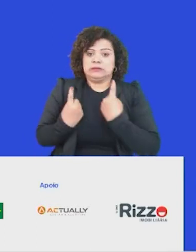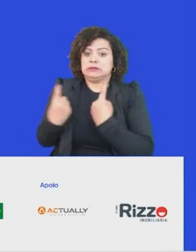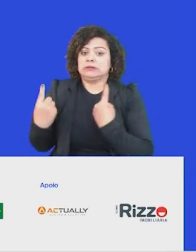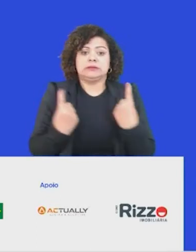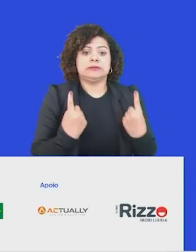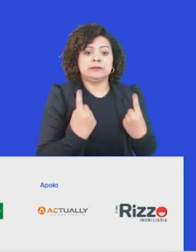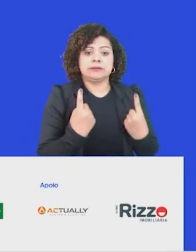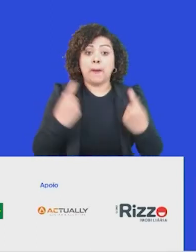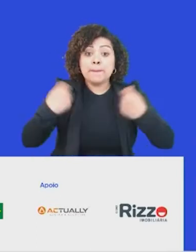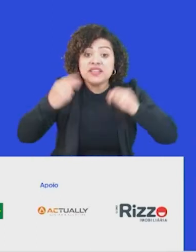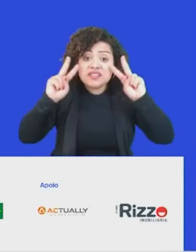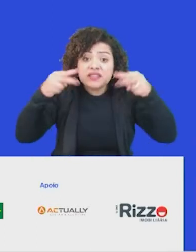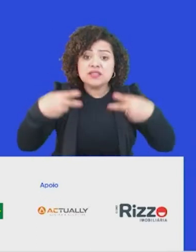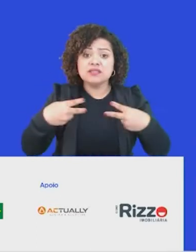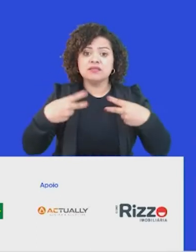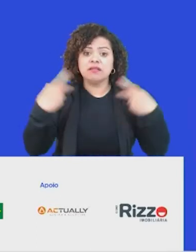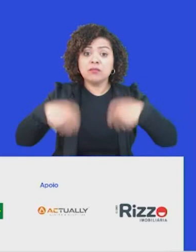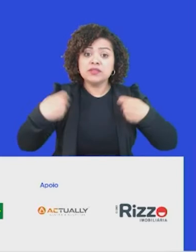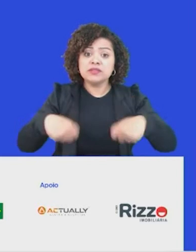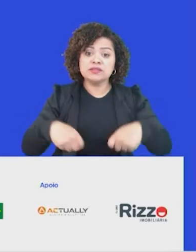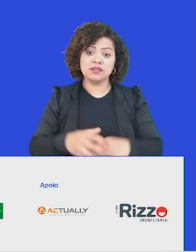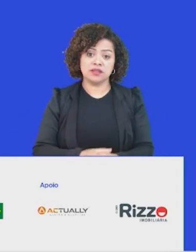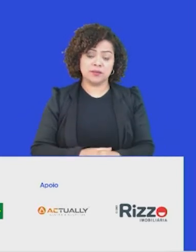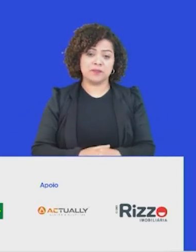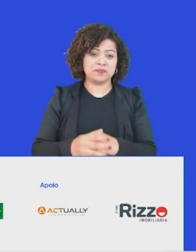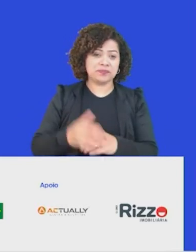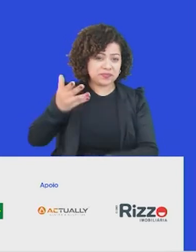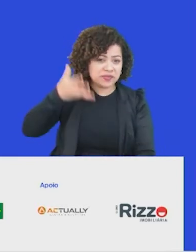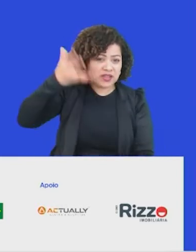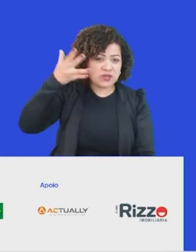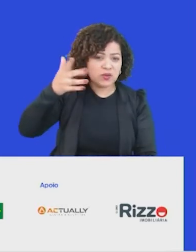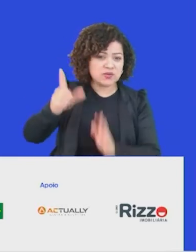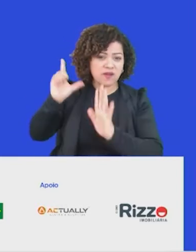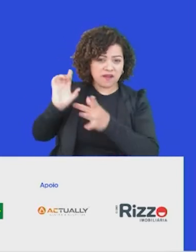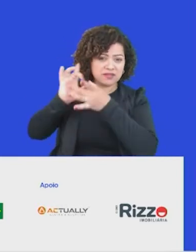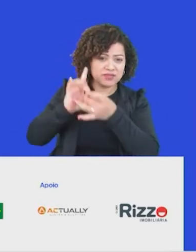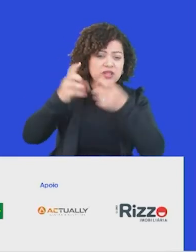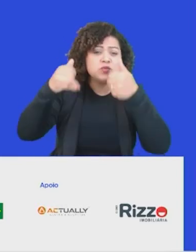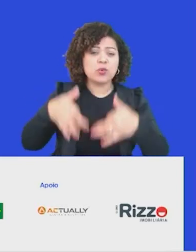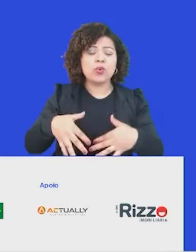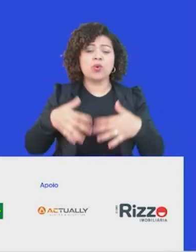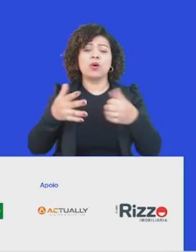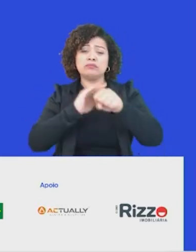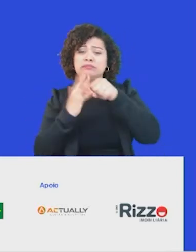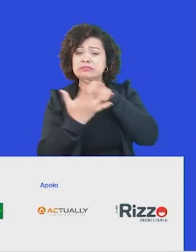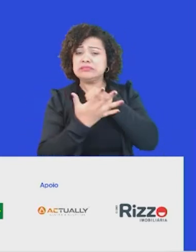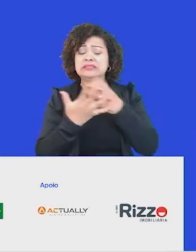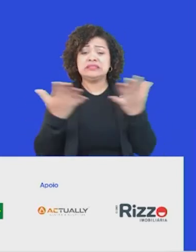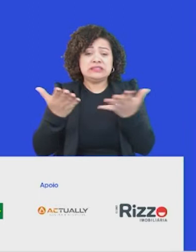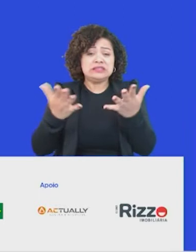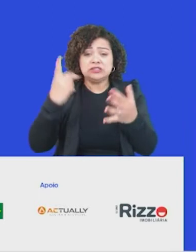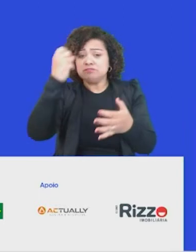precisa olhar para ela. Nas palestras anteriores, falado bastante sobre esse contexto que a gente está vivendo, e esse entendimento do mundo